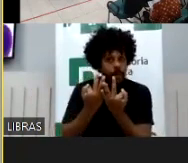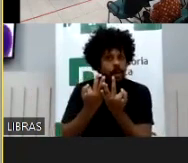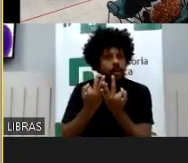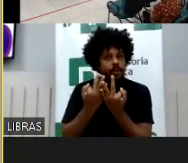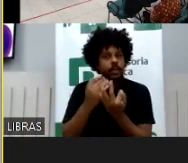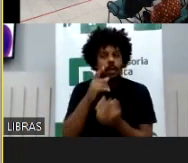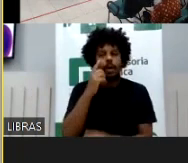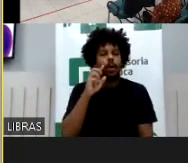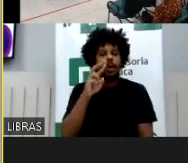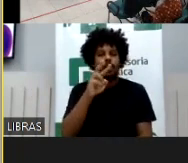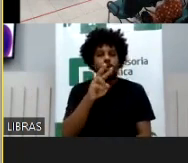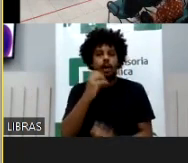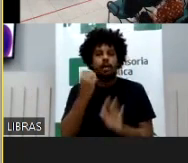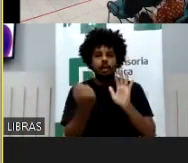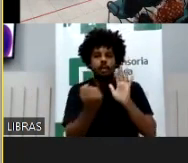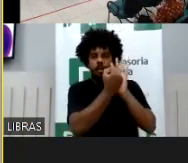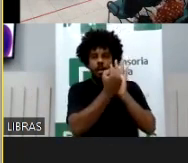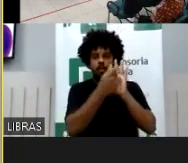artigo 20,